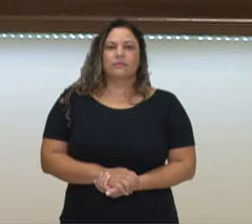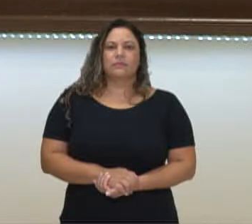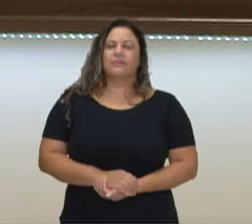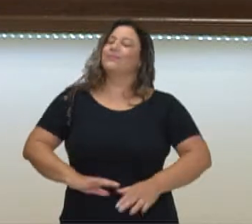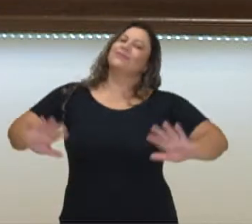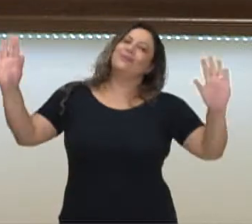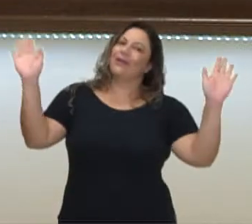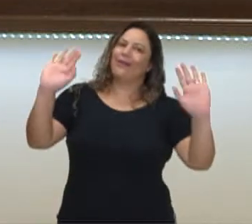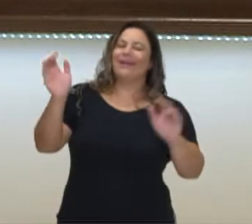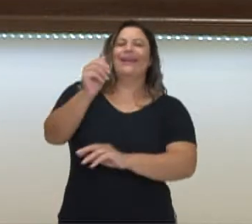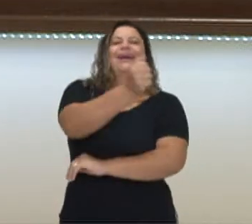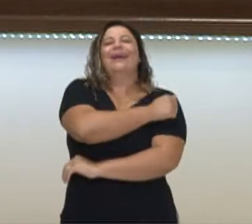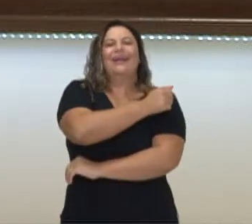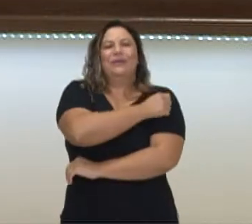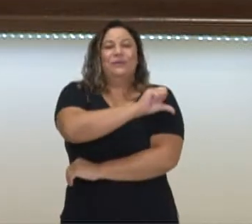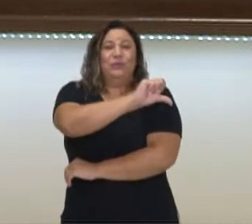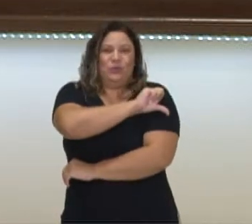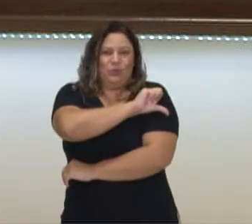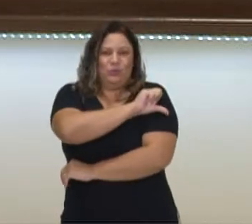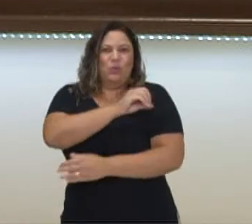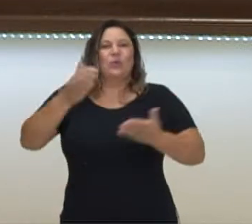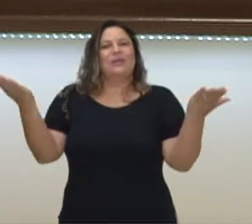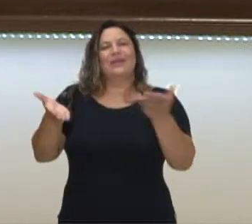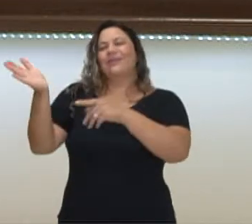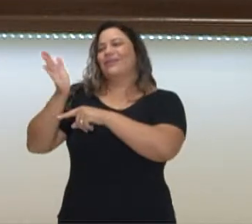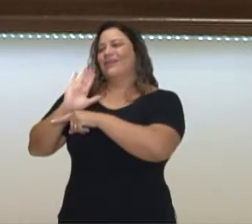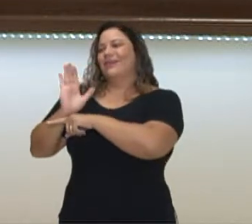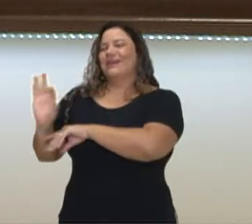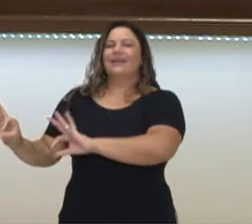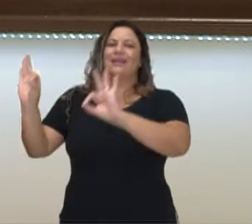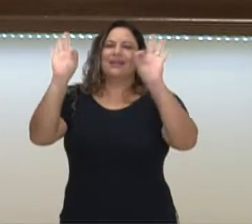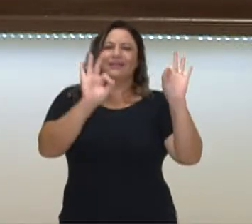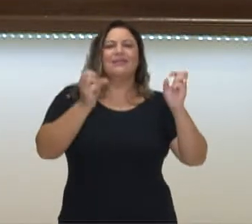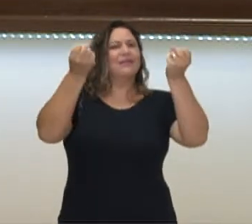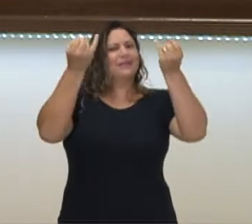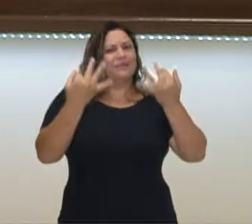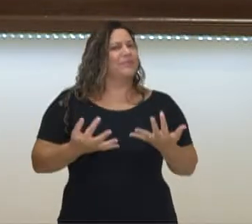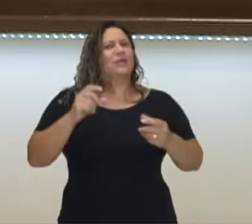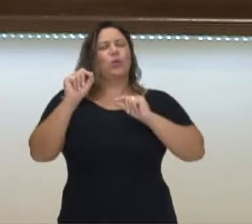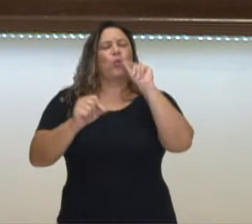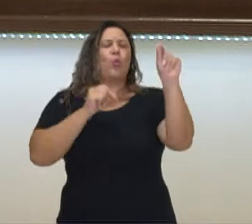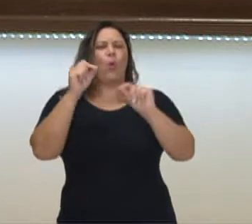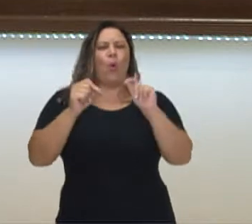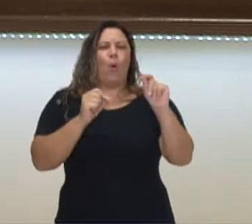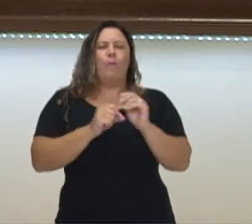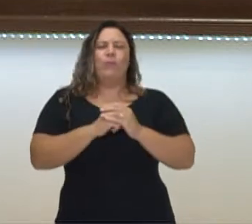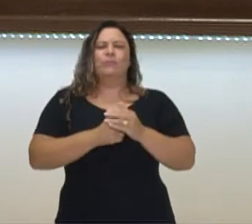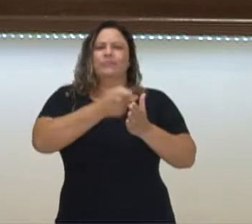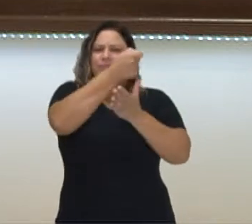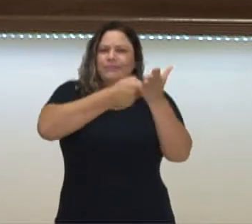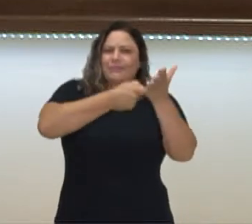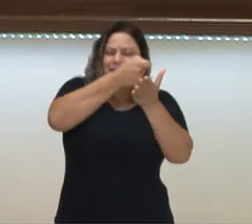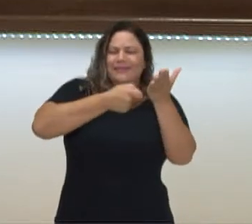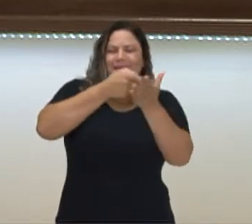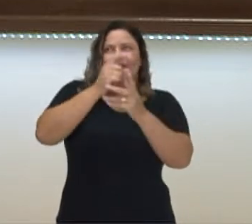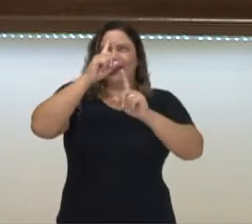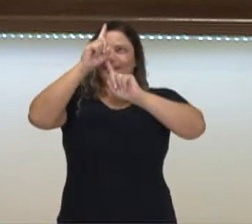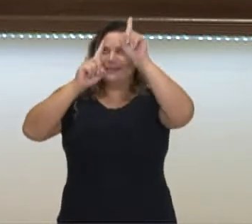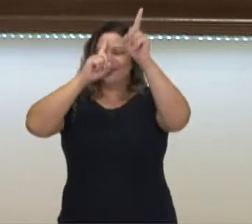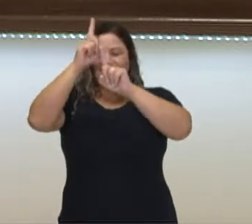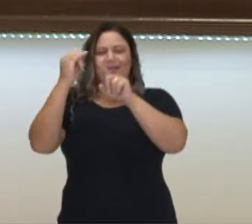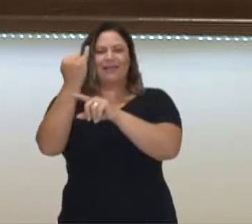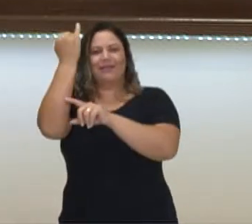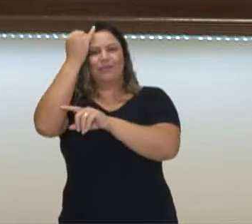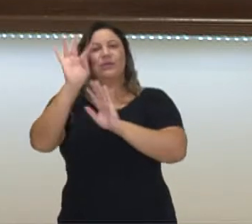Olá, estudantes do Nono Ano! Nesse vídeo vamos falar como anotar as ideias importantes de um